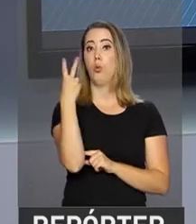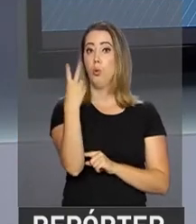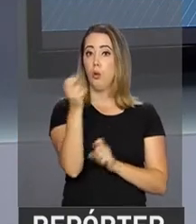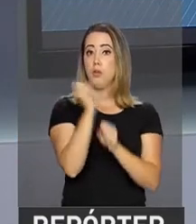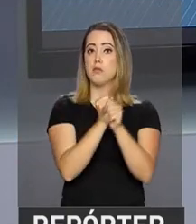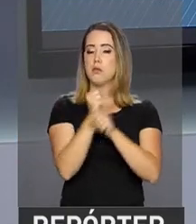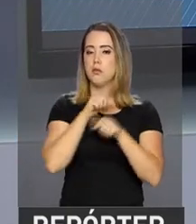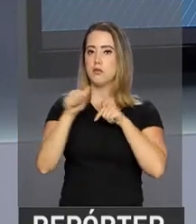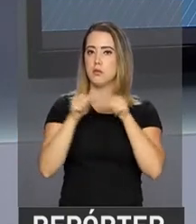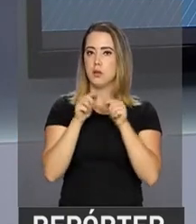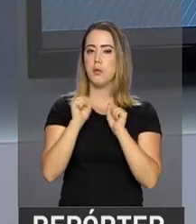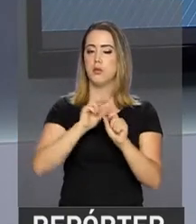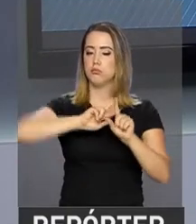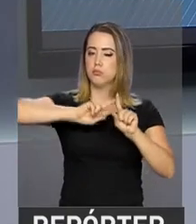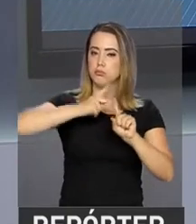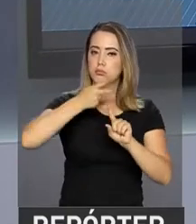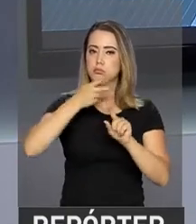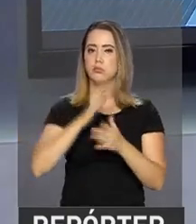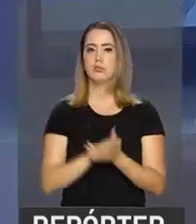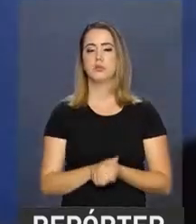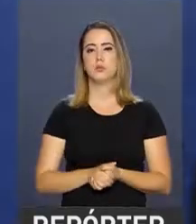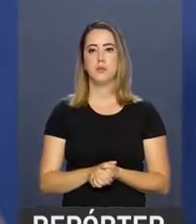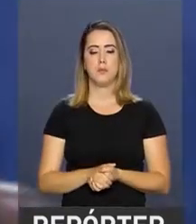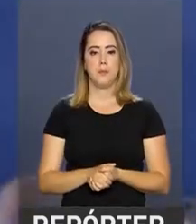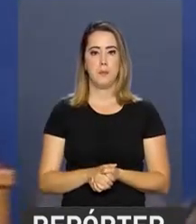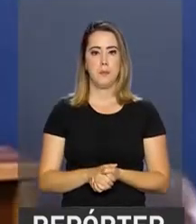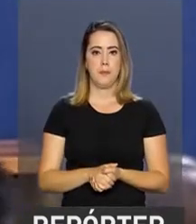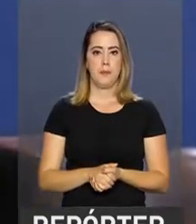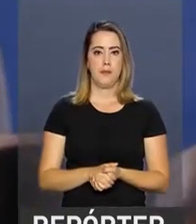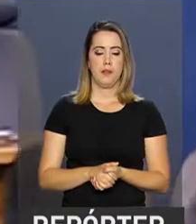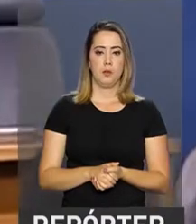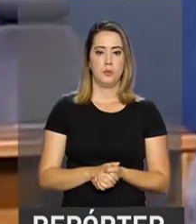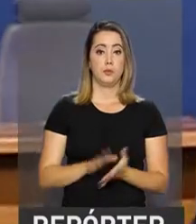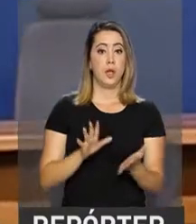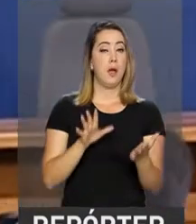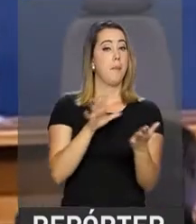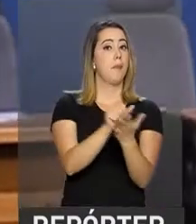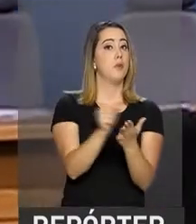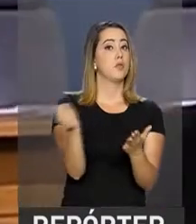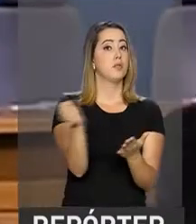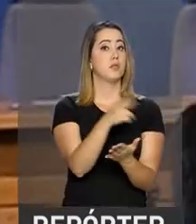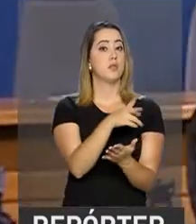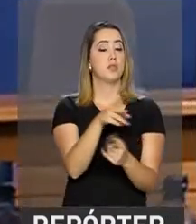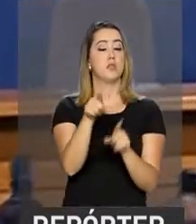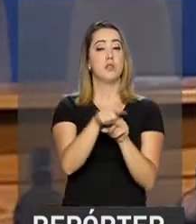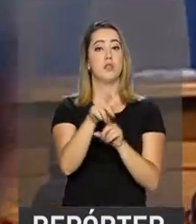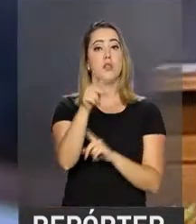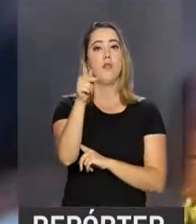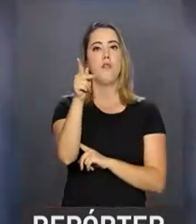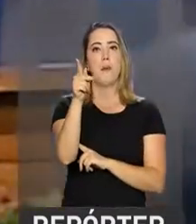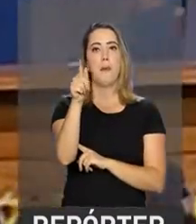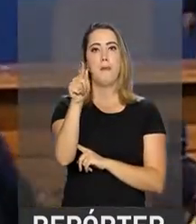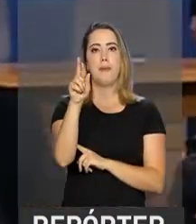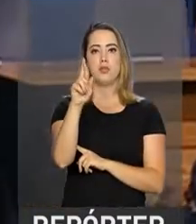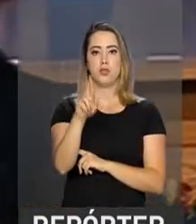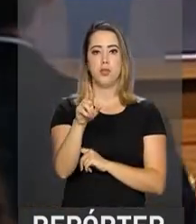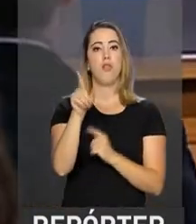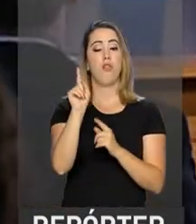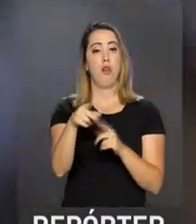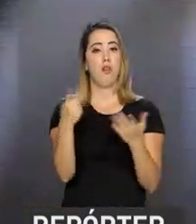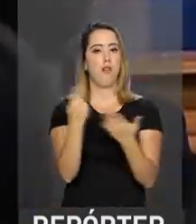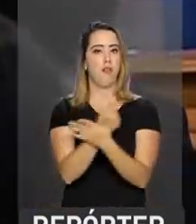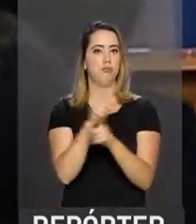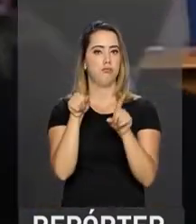poderá ser reeleita pelo mesmo período. A posse da nova Procuradora-Geral da República foi na sede da